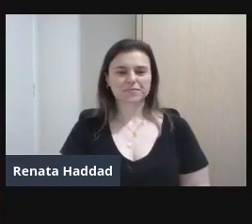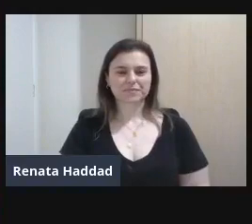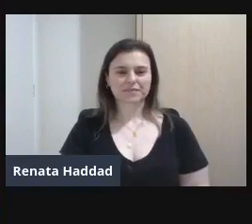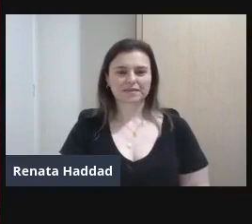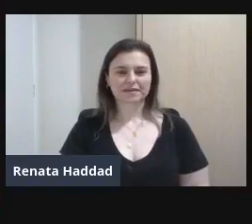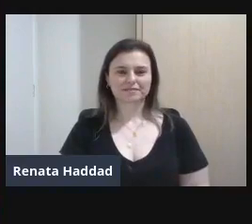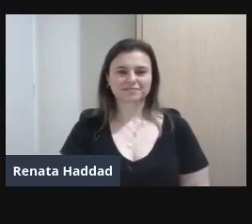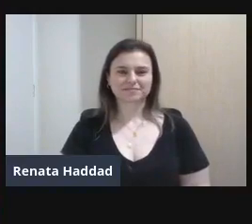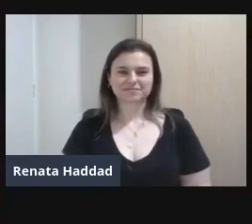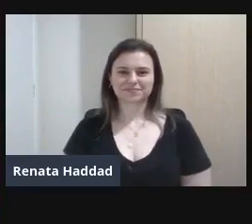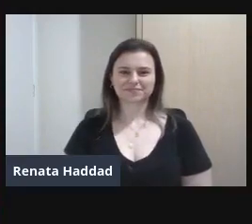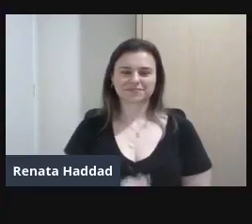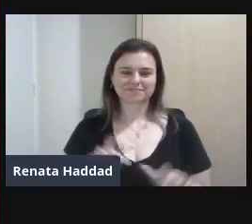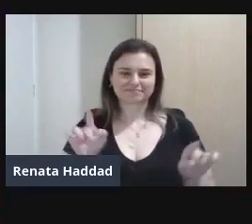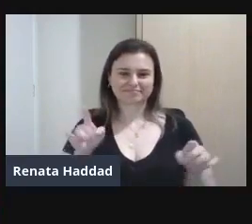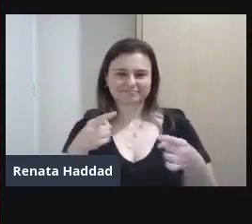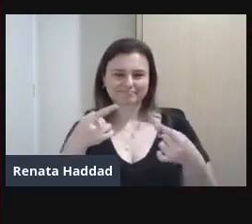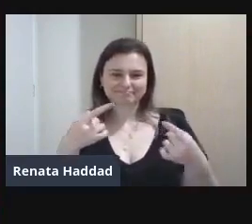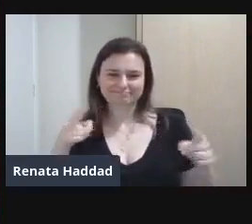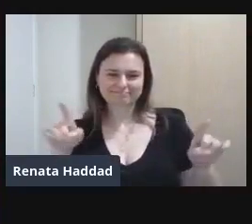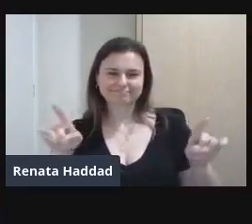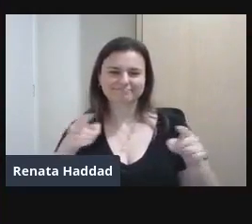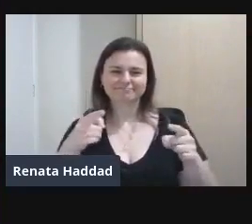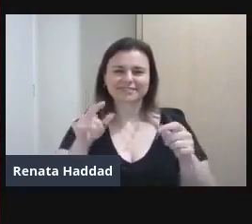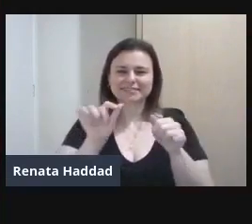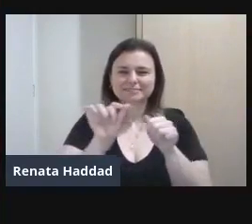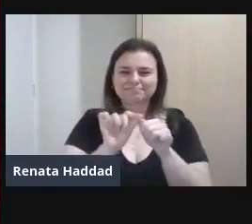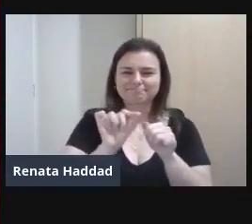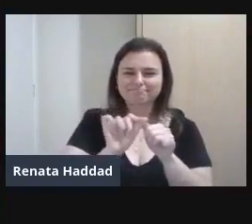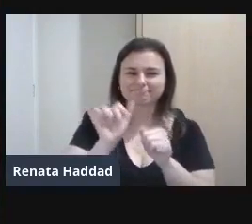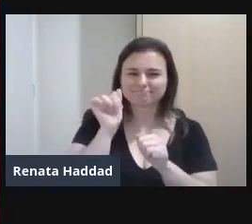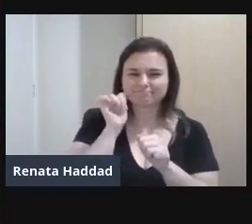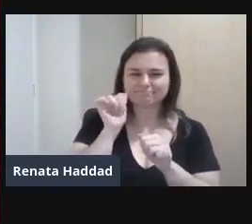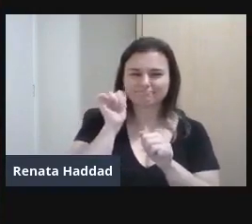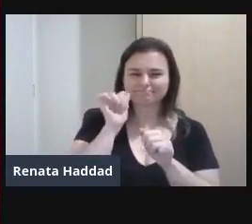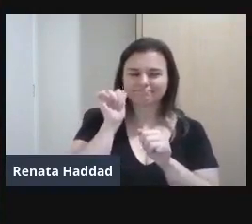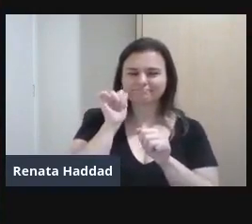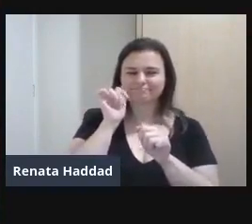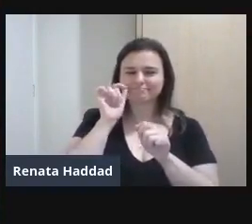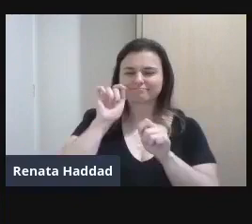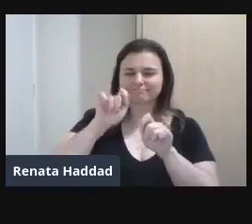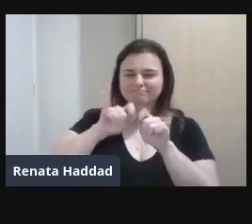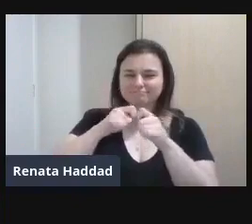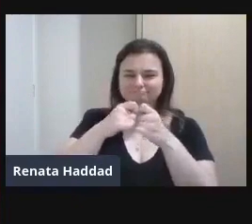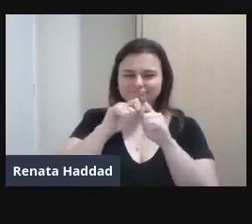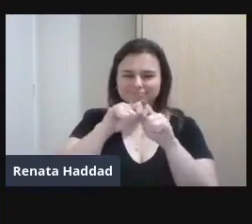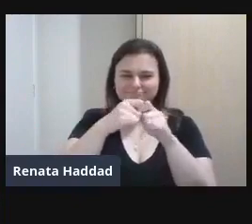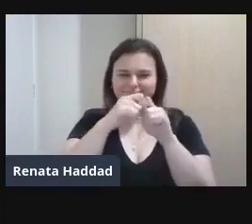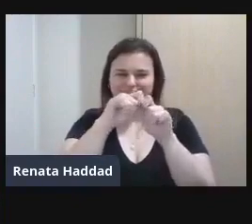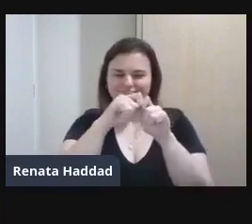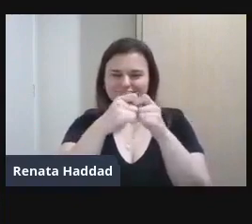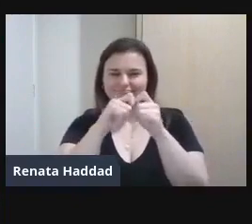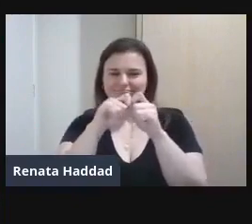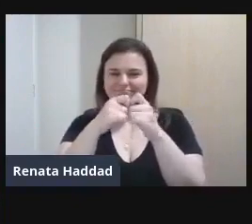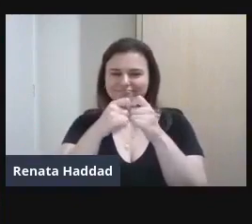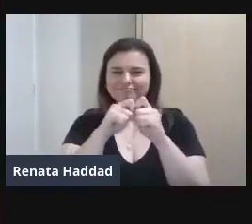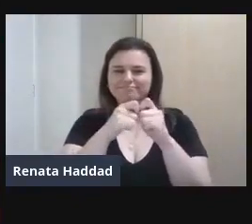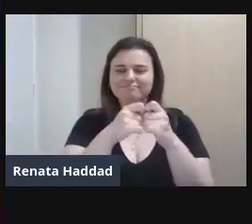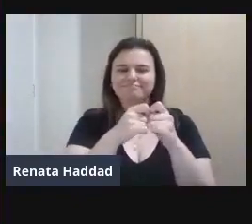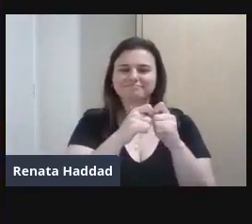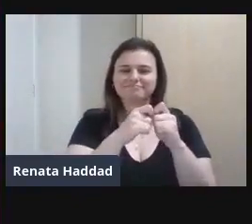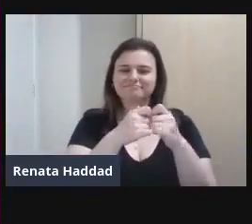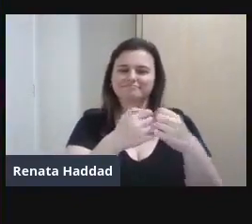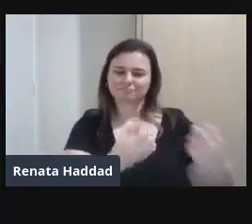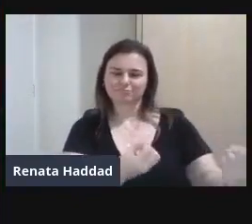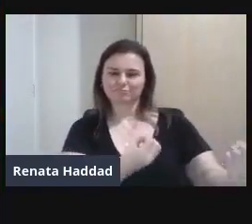Olê mulher rendera Olê mulher renda Tu me